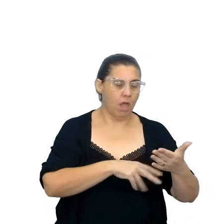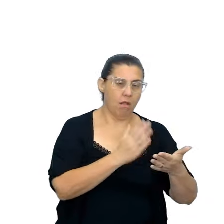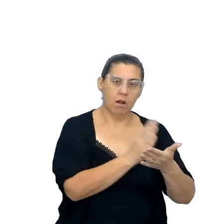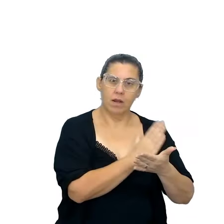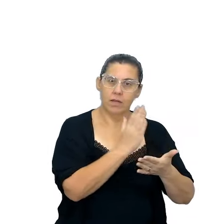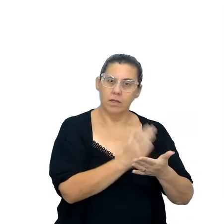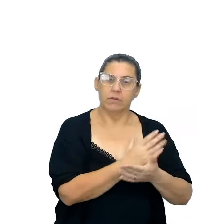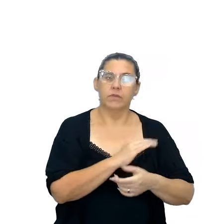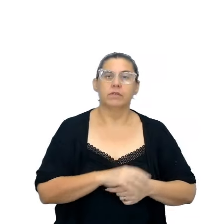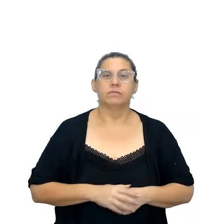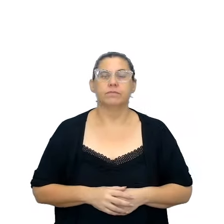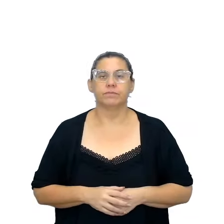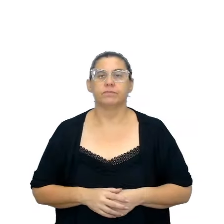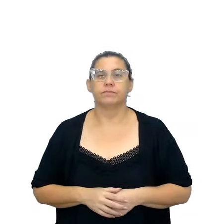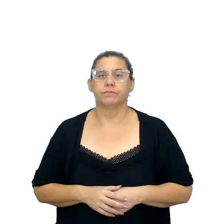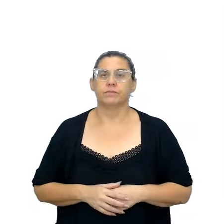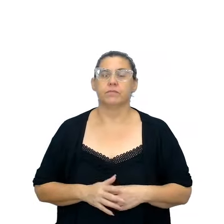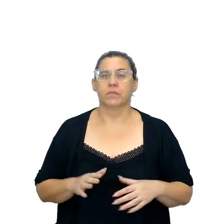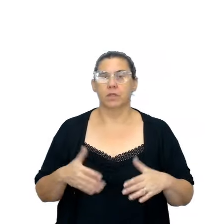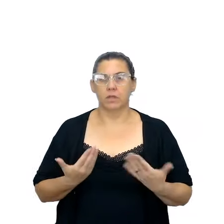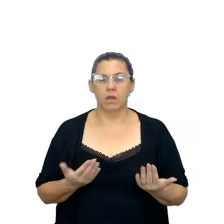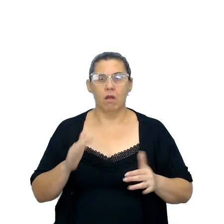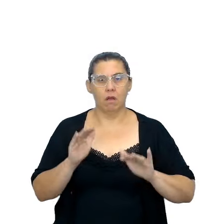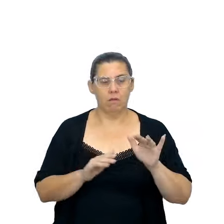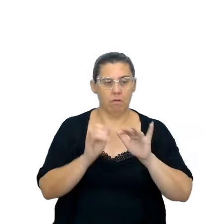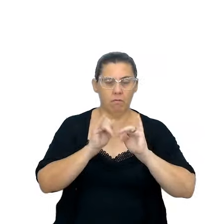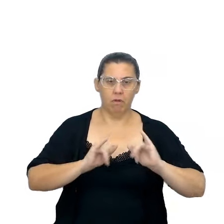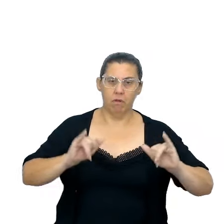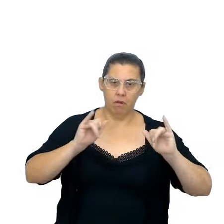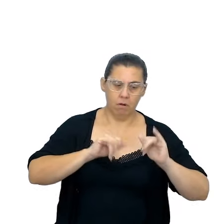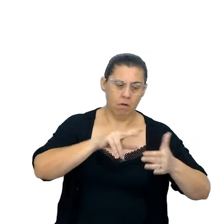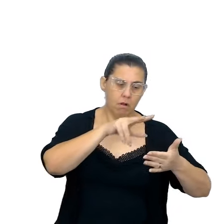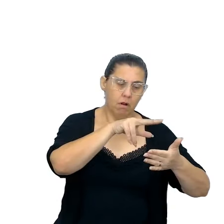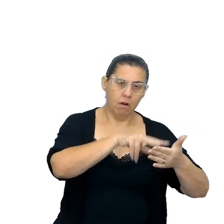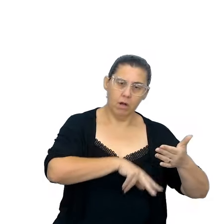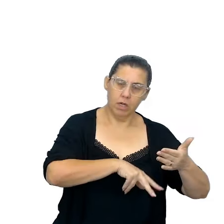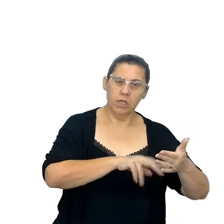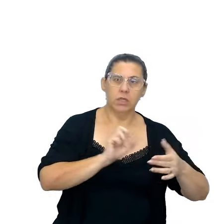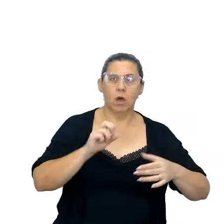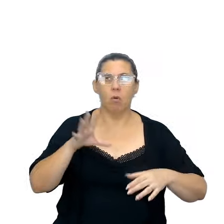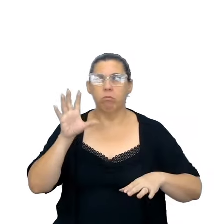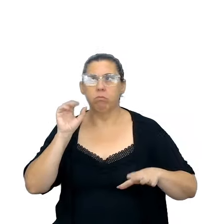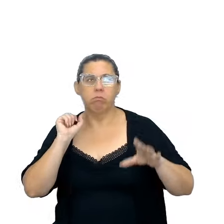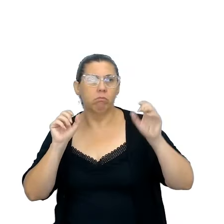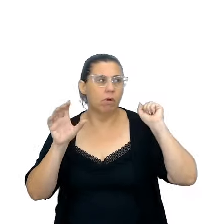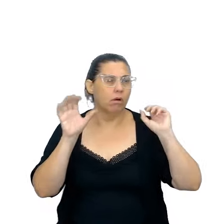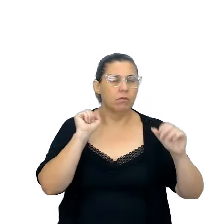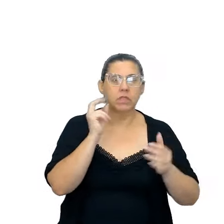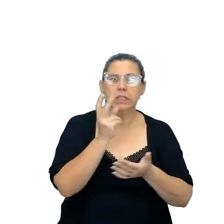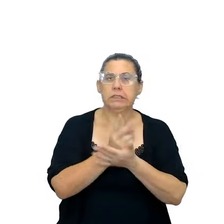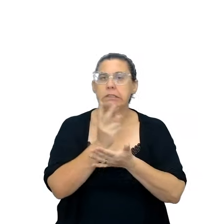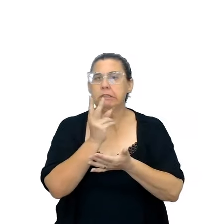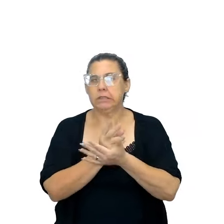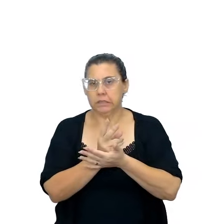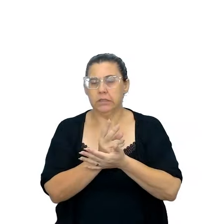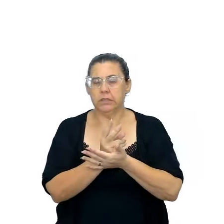também aquela história, então às vezes as notícias são lidas ou ouvidas e o tempo todo são ali